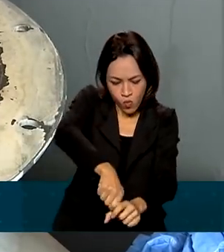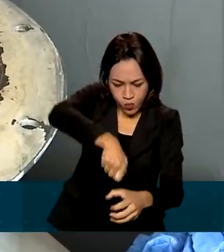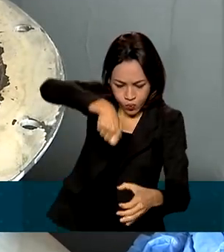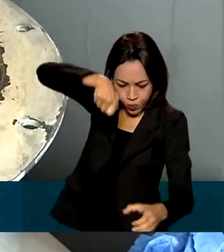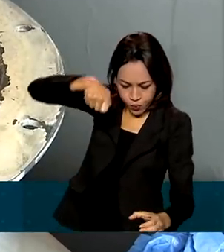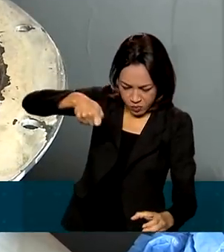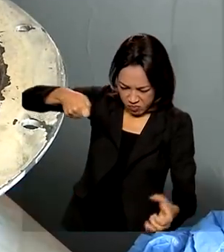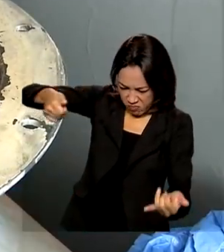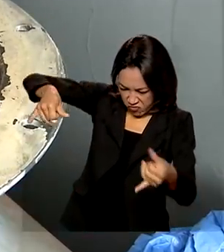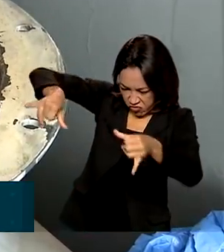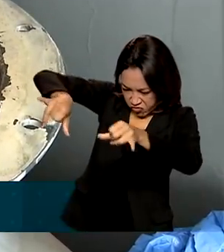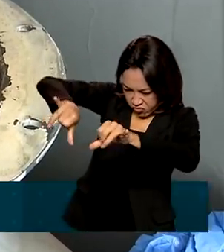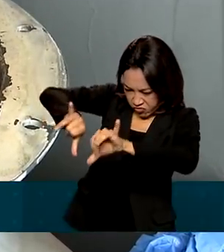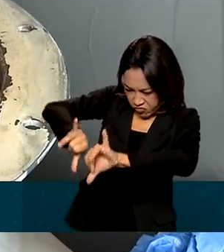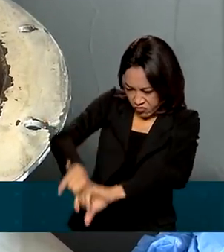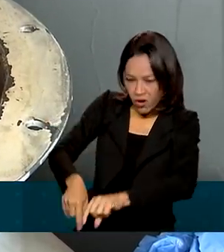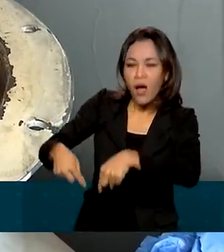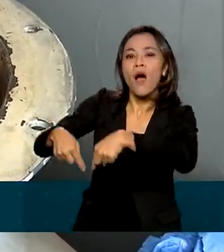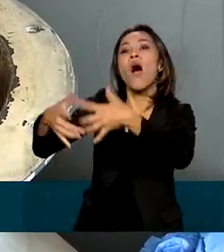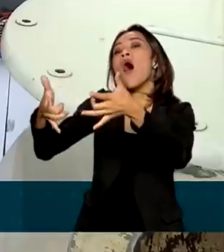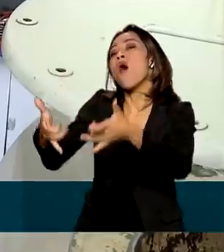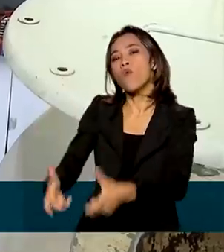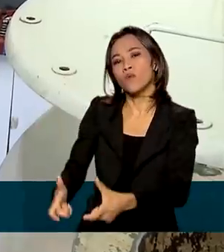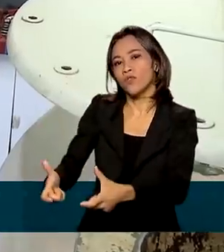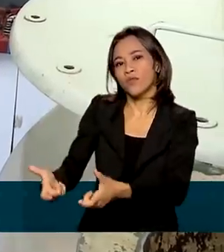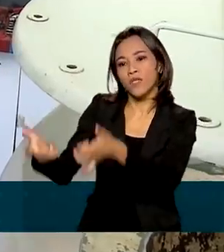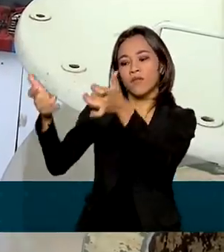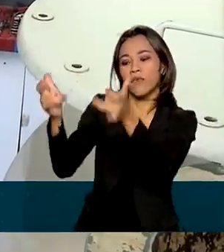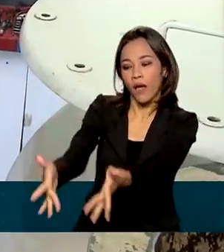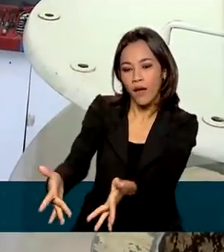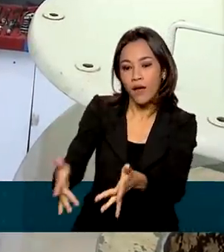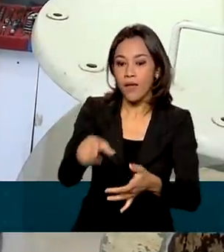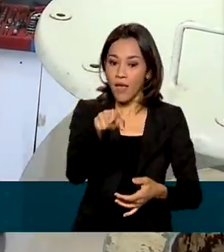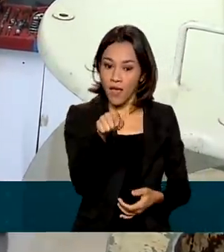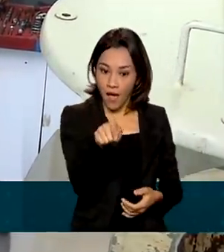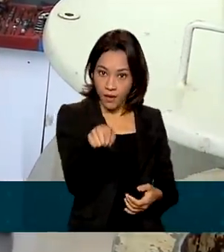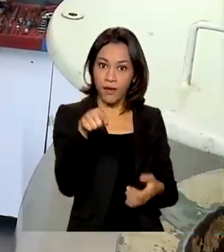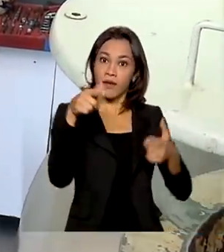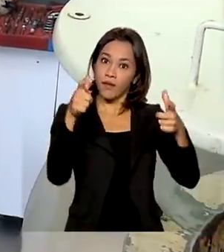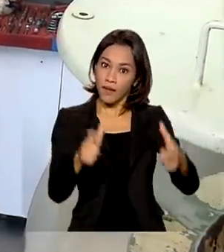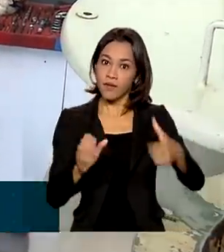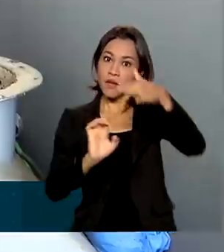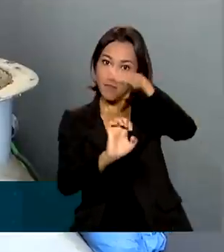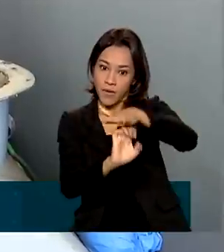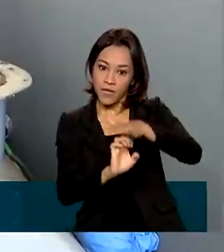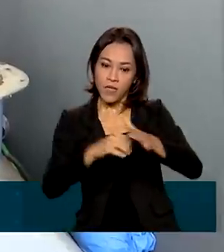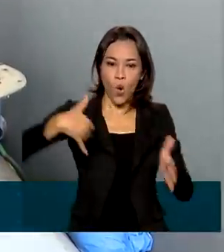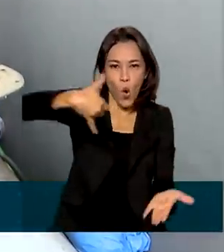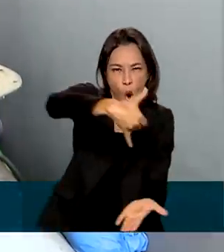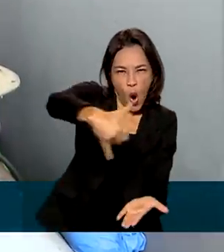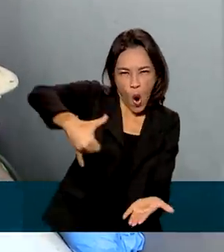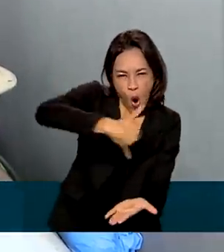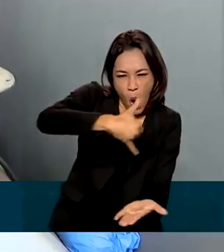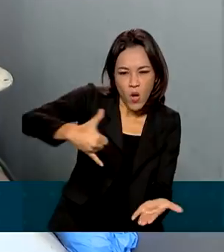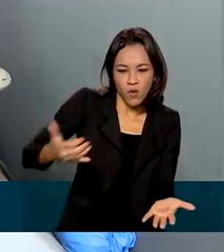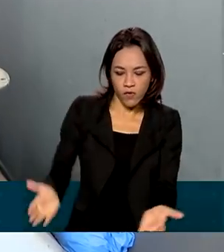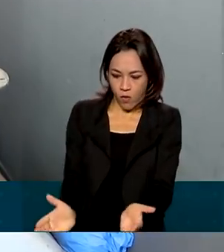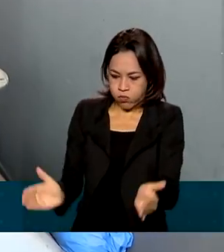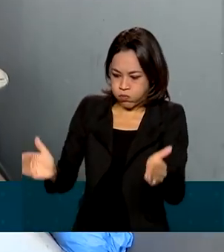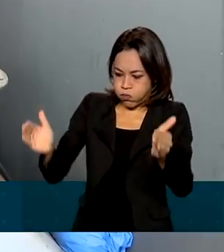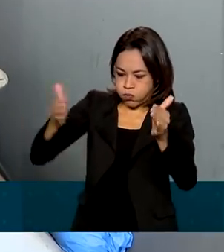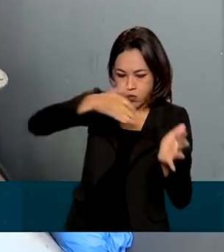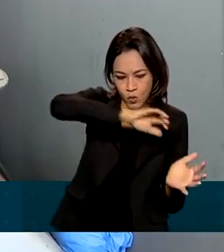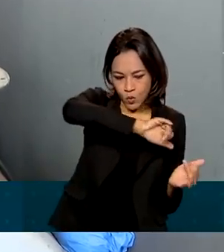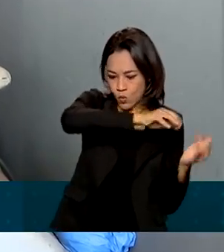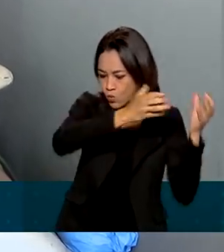queimado, que é retirado, vai parar onde? Nesta empresa em Brasília, o óleo usado fica armazenado em um tanque. Todo